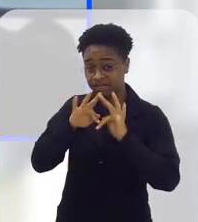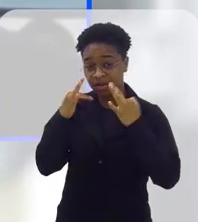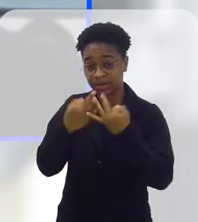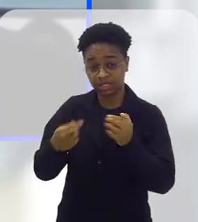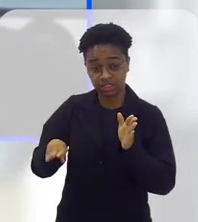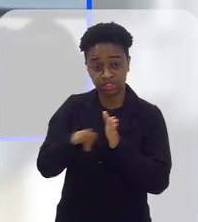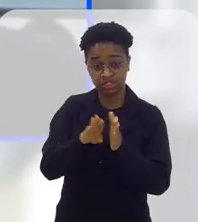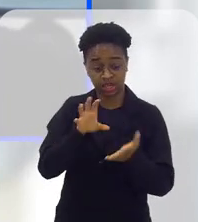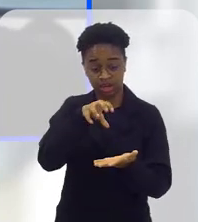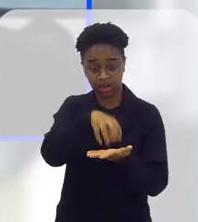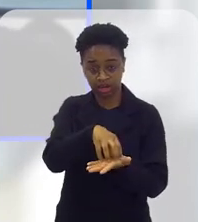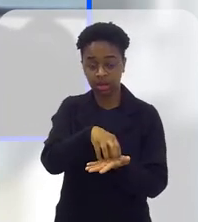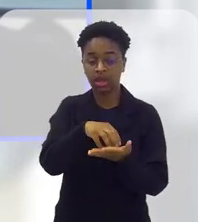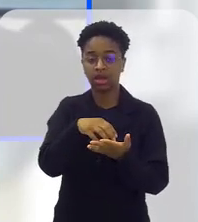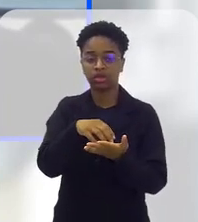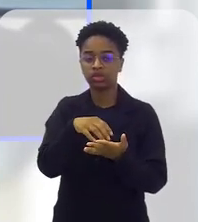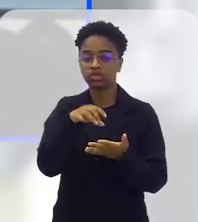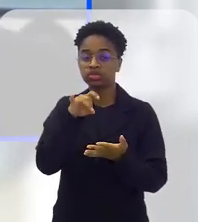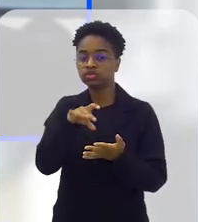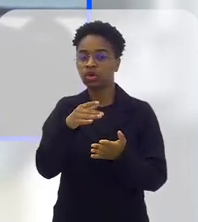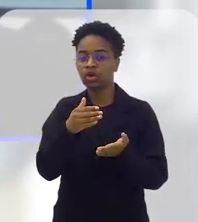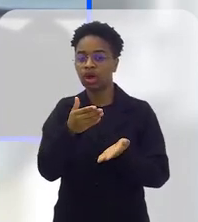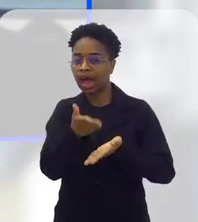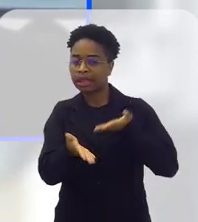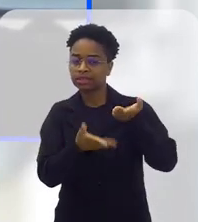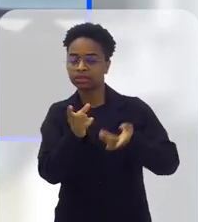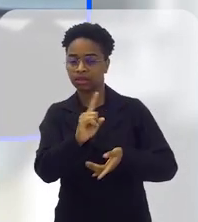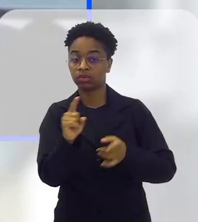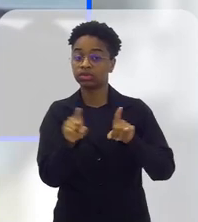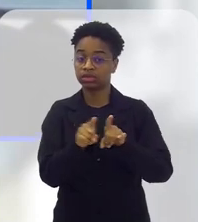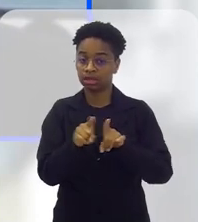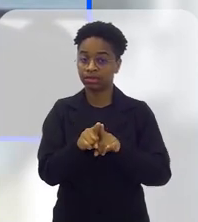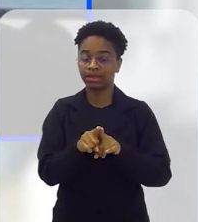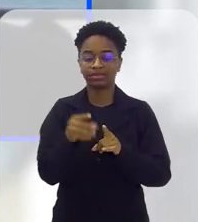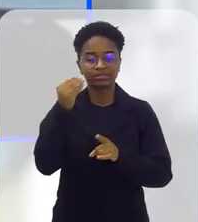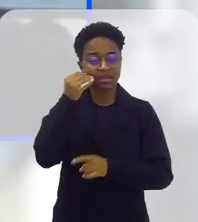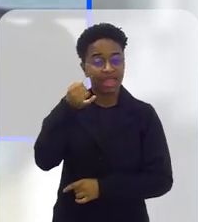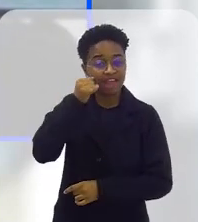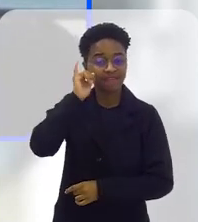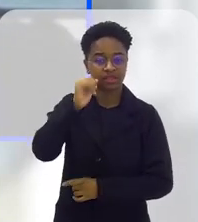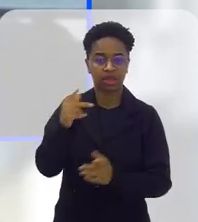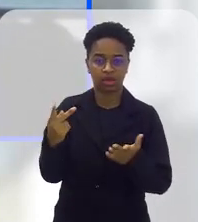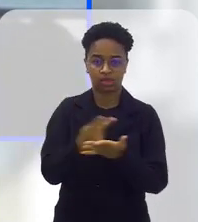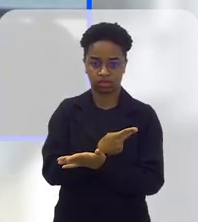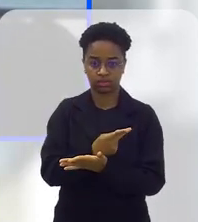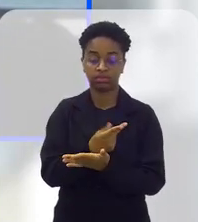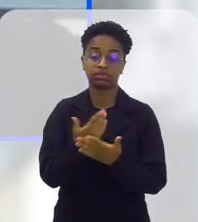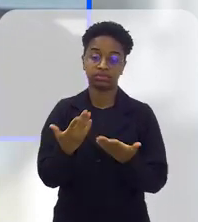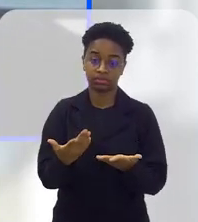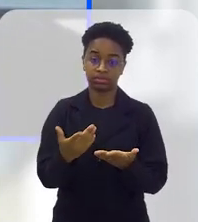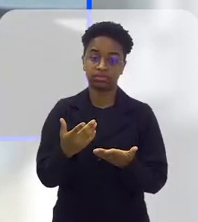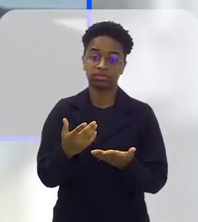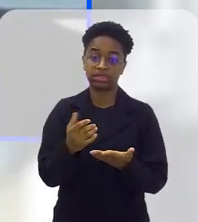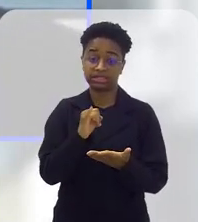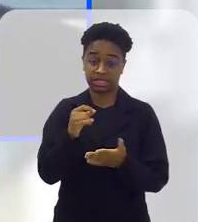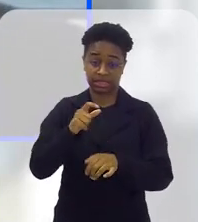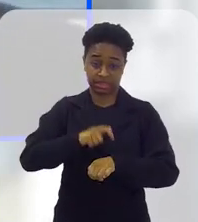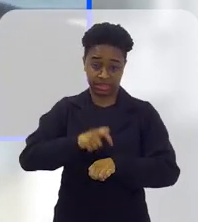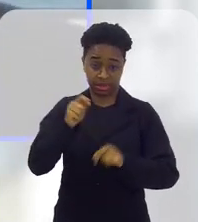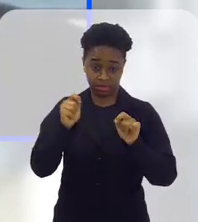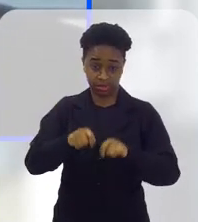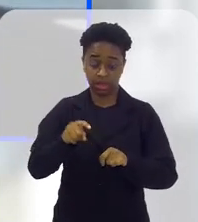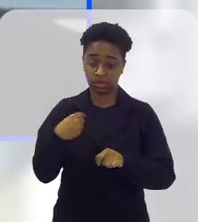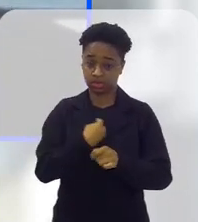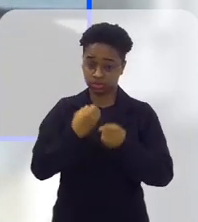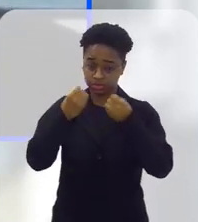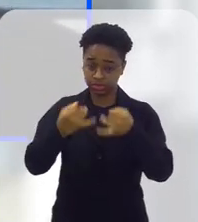familiar, a FIA, inclusive, não só deixa de atender, mas também investe em prevenção. Se tiver tempo aqui,